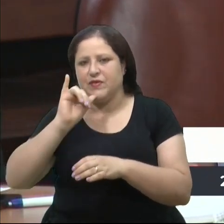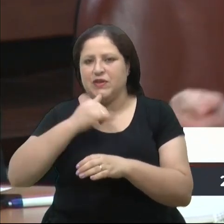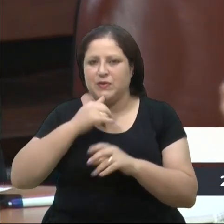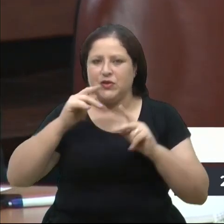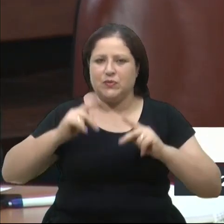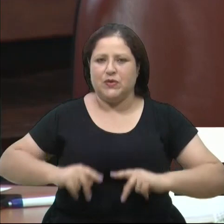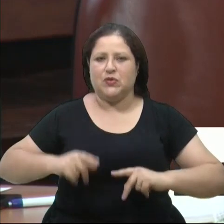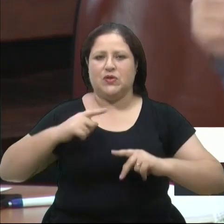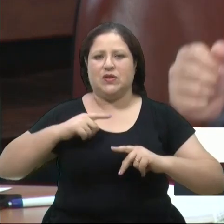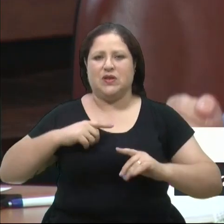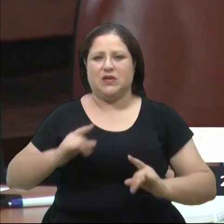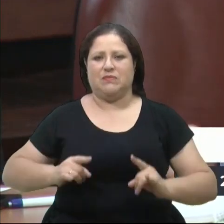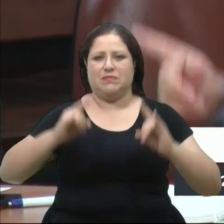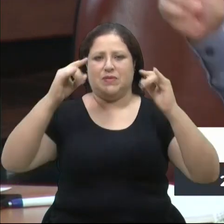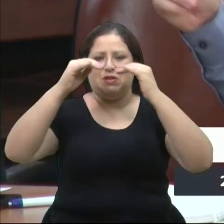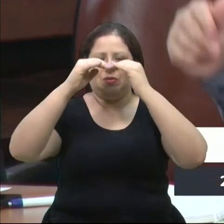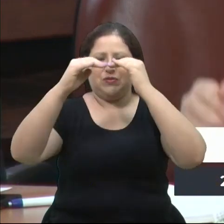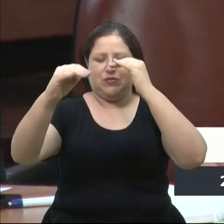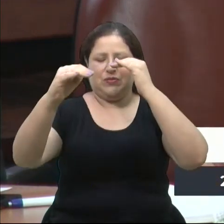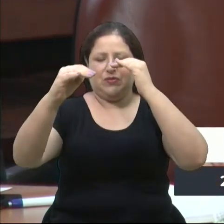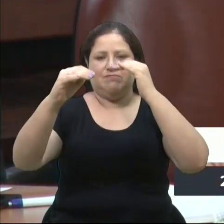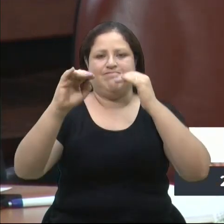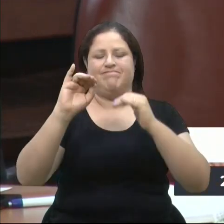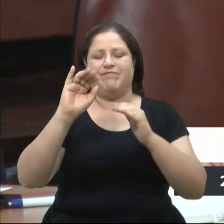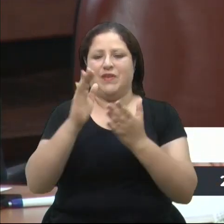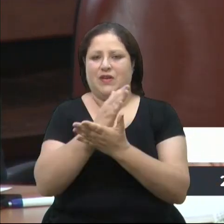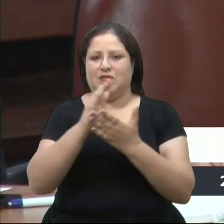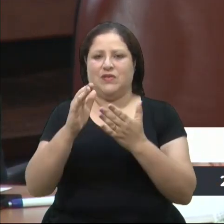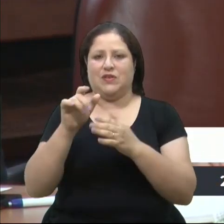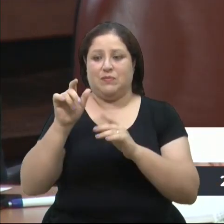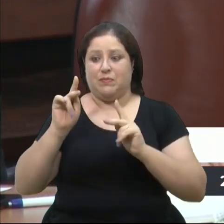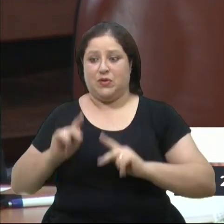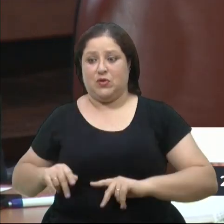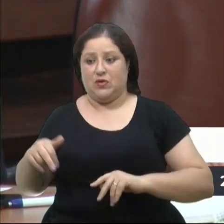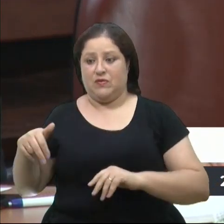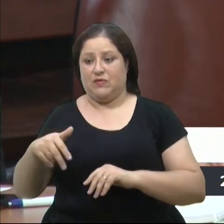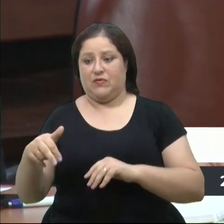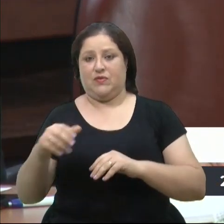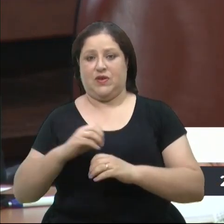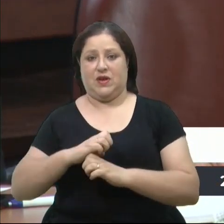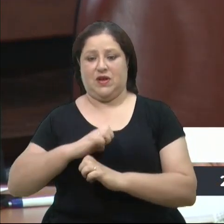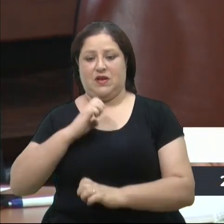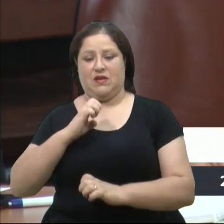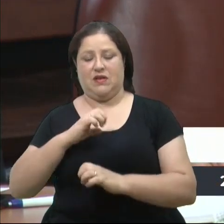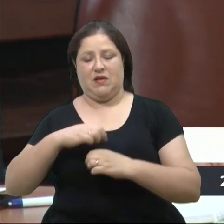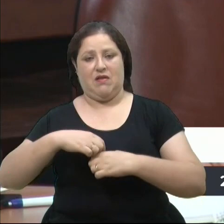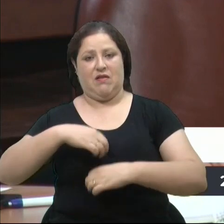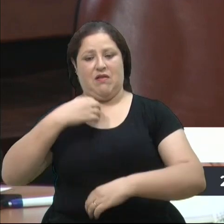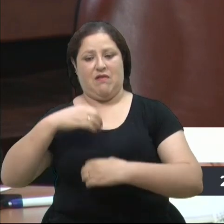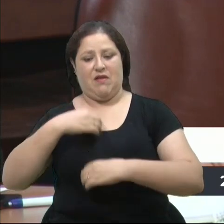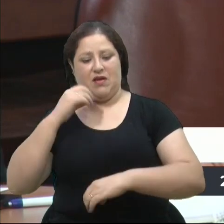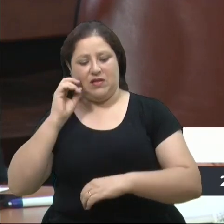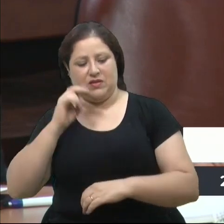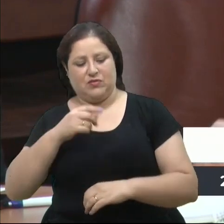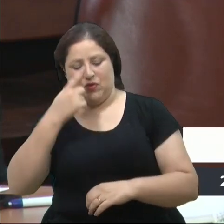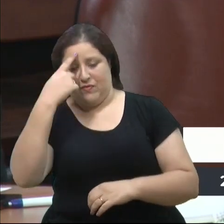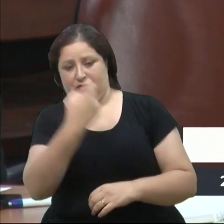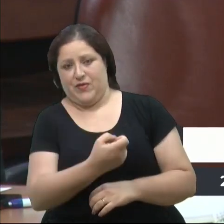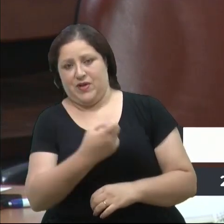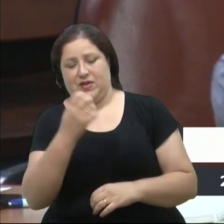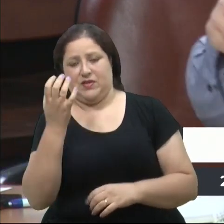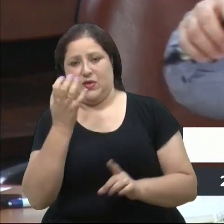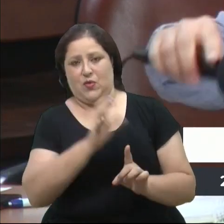violentados por causa de pessoas que andam de gravata e violentam essas pessoas aí, que são vulneráveis e são invisíveis aos olhos de alguns.